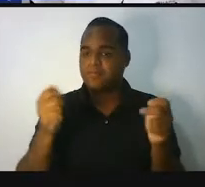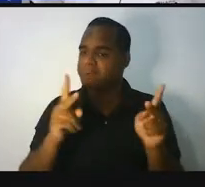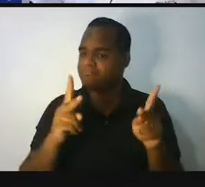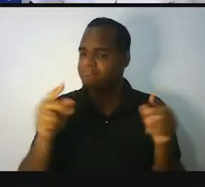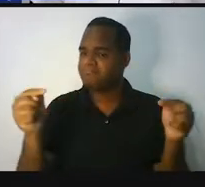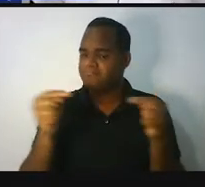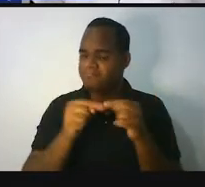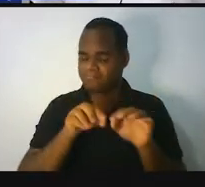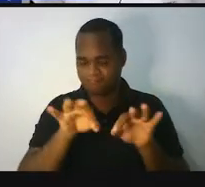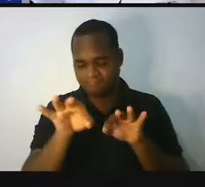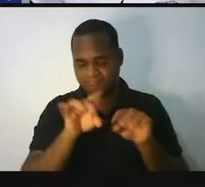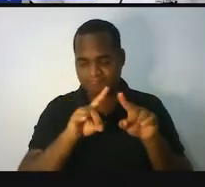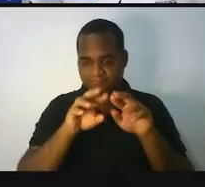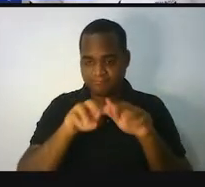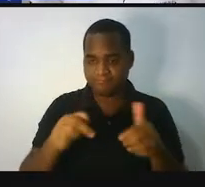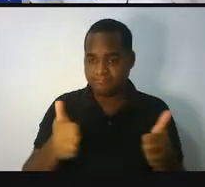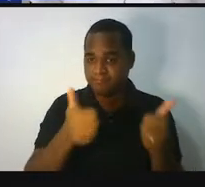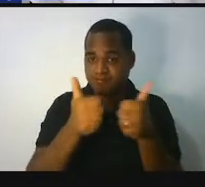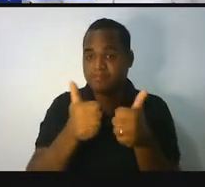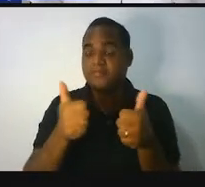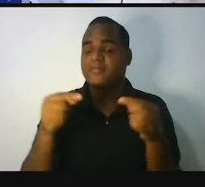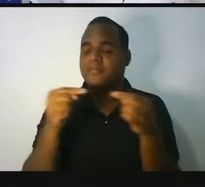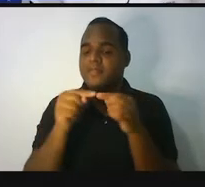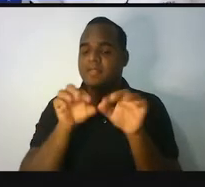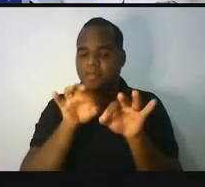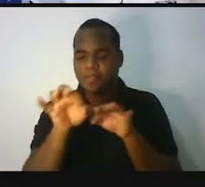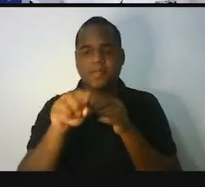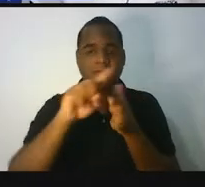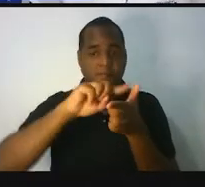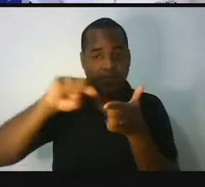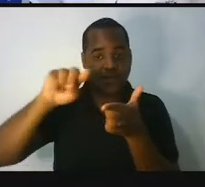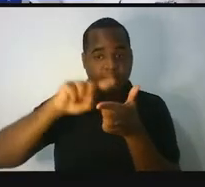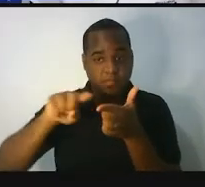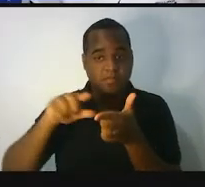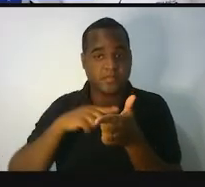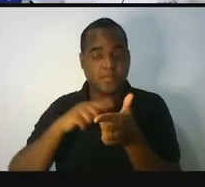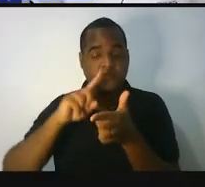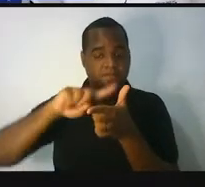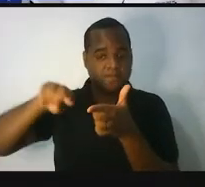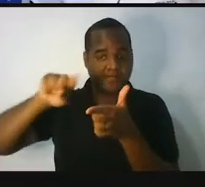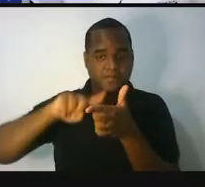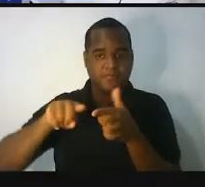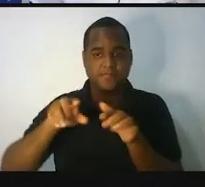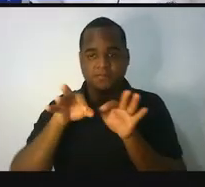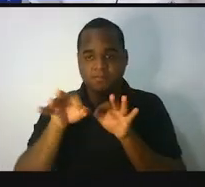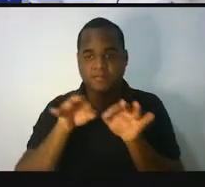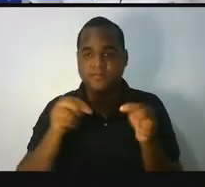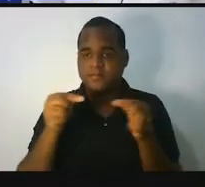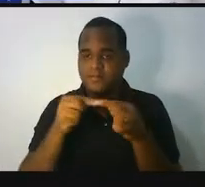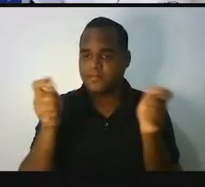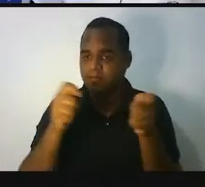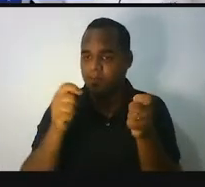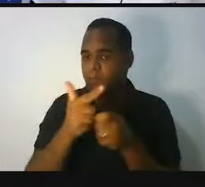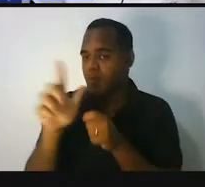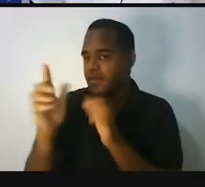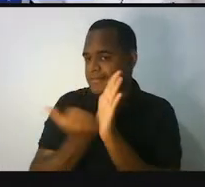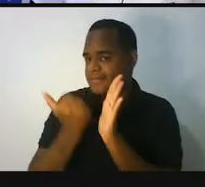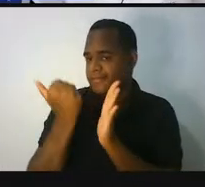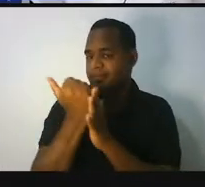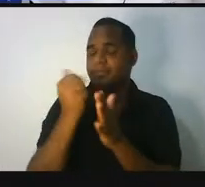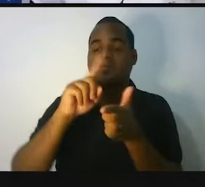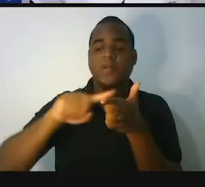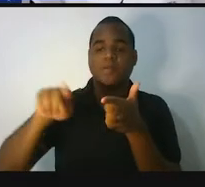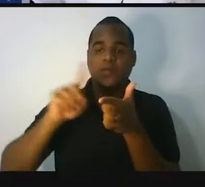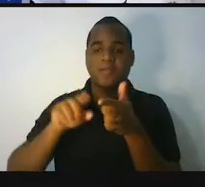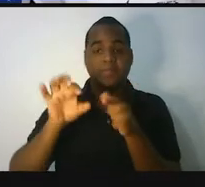resolvendo problemas, né? Na verdade um problema ou pode aparecer mais, que envolva um